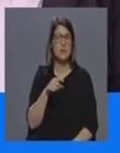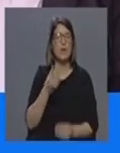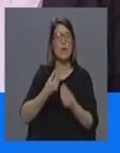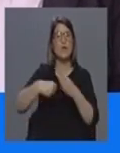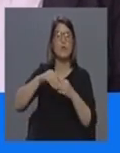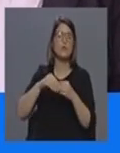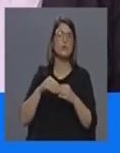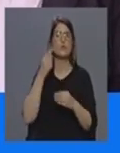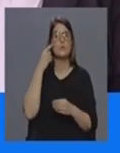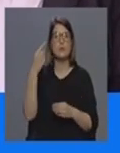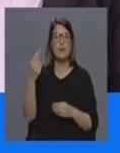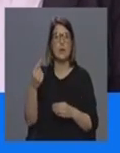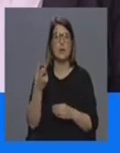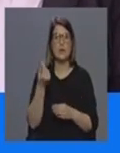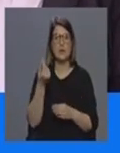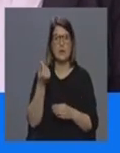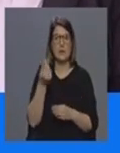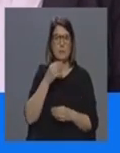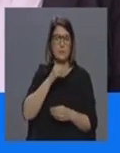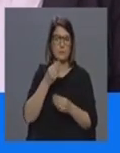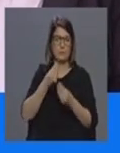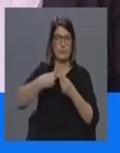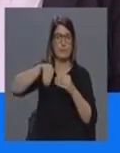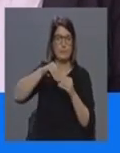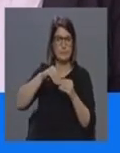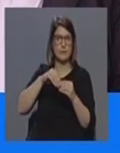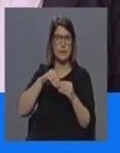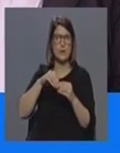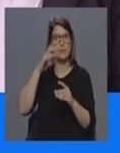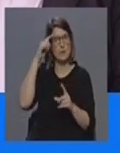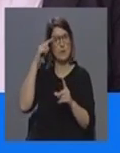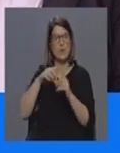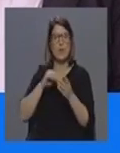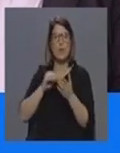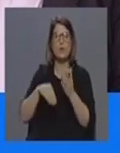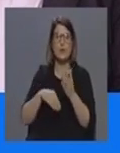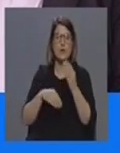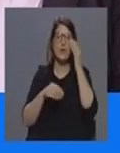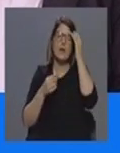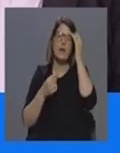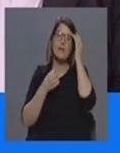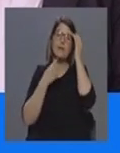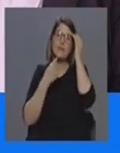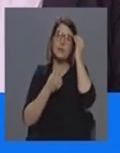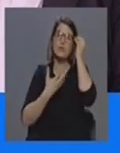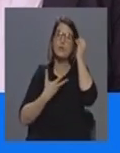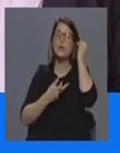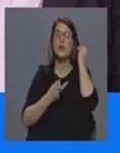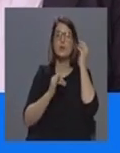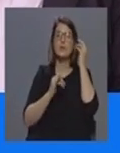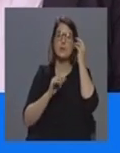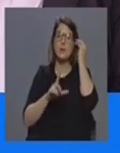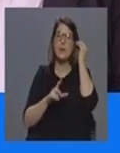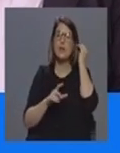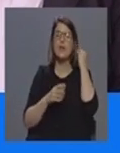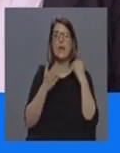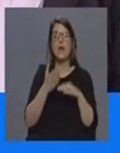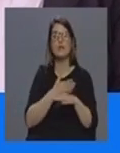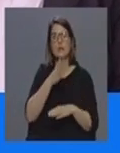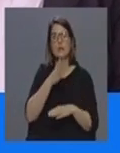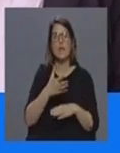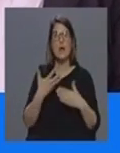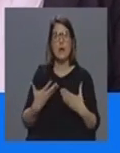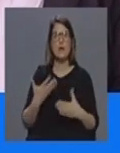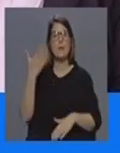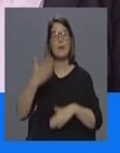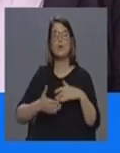também de financiamento também podemos proceder a essa contratação agora poderão dizer a doutora Isabel há pouco estava a referir ou seja agora entanto vai